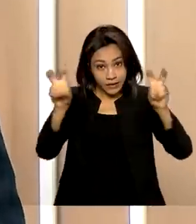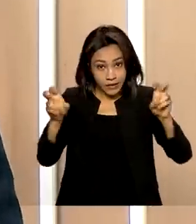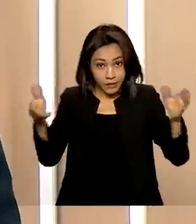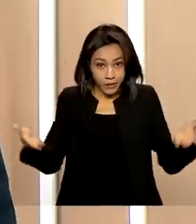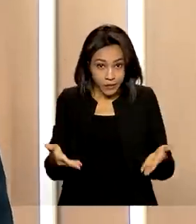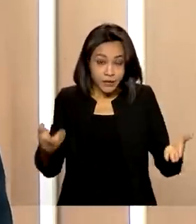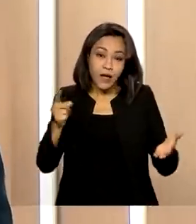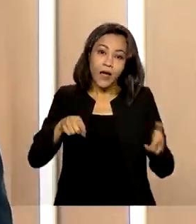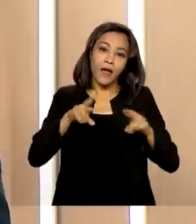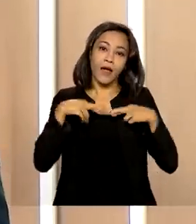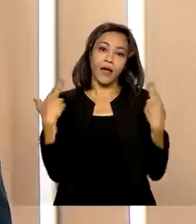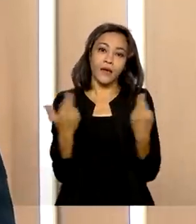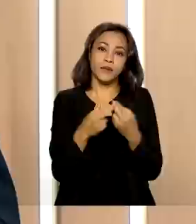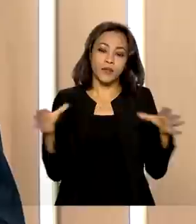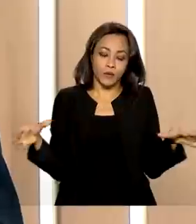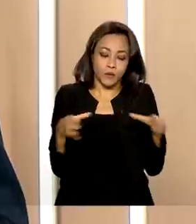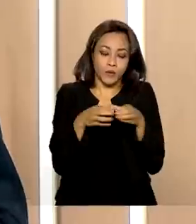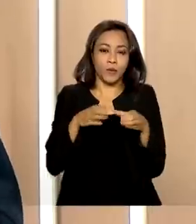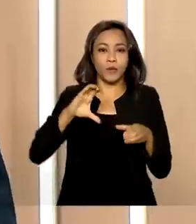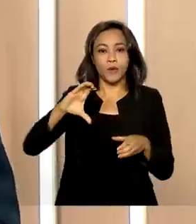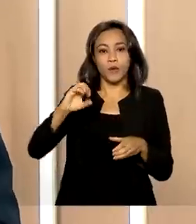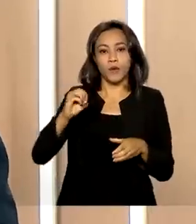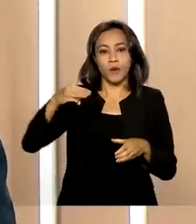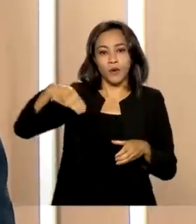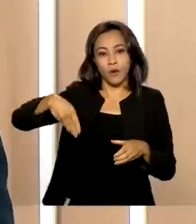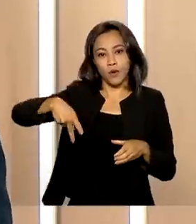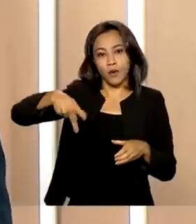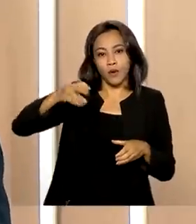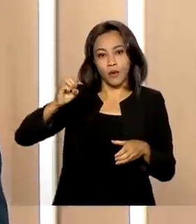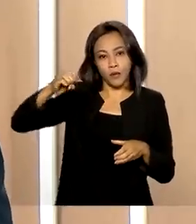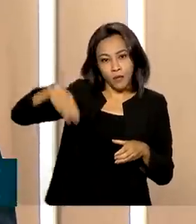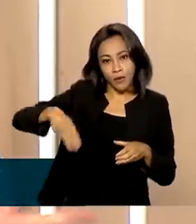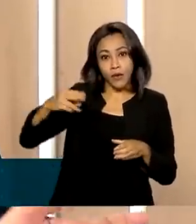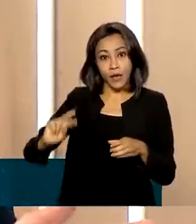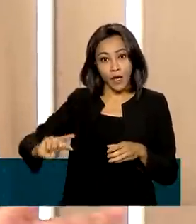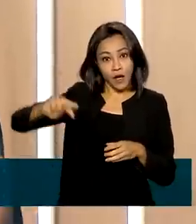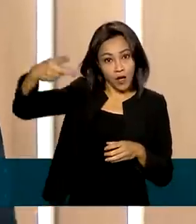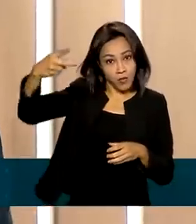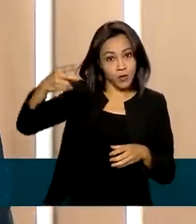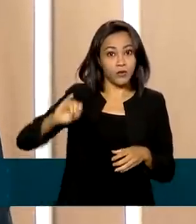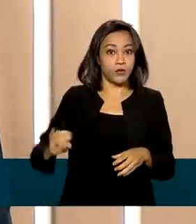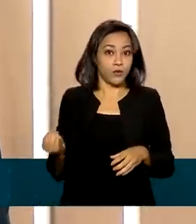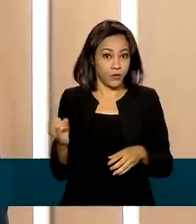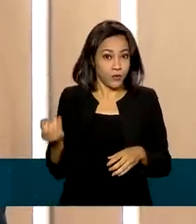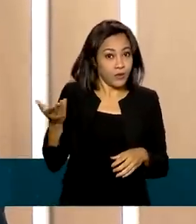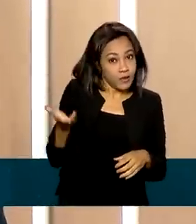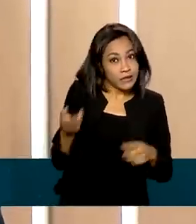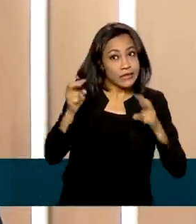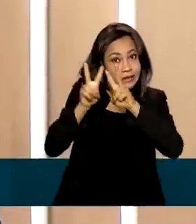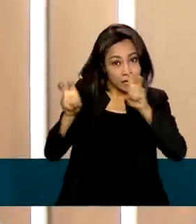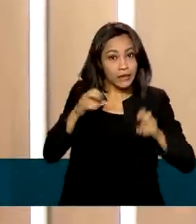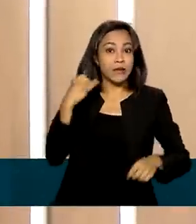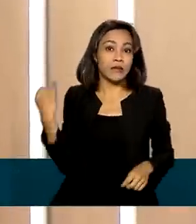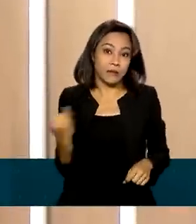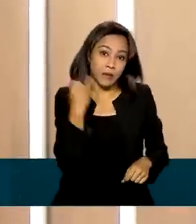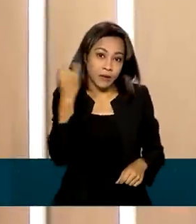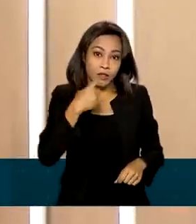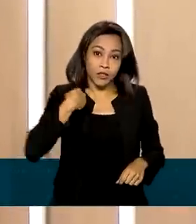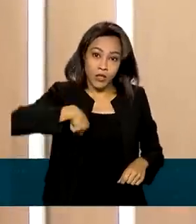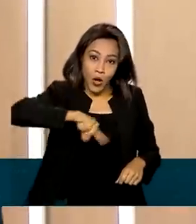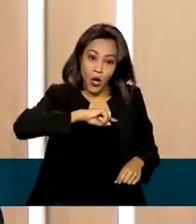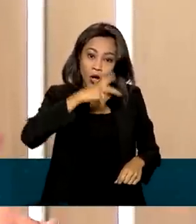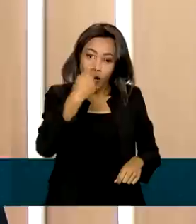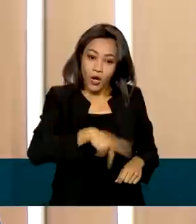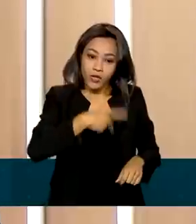a reunião do Copom, realizada ontem, que determinou o aumento na taxa de juros. E para tratar de um tema tão importante como esse, a nossa equipe de produção